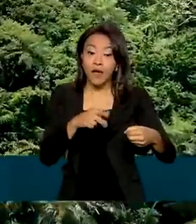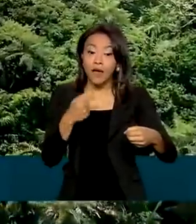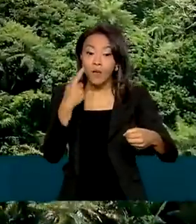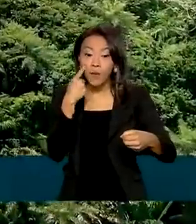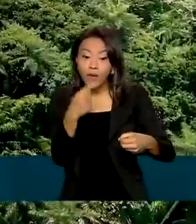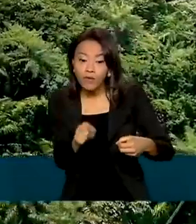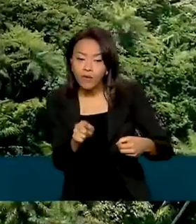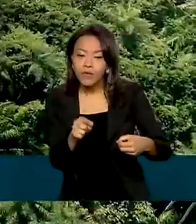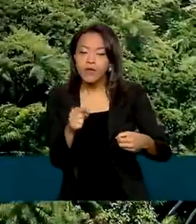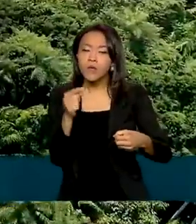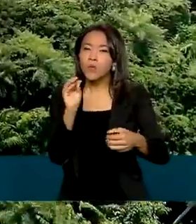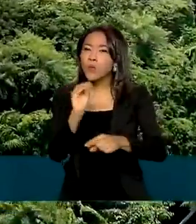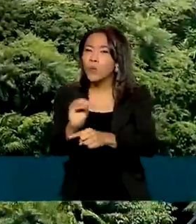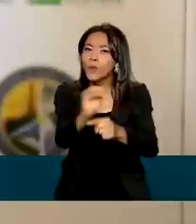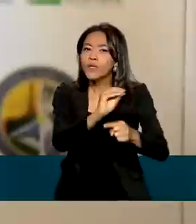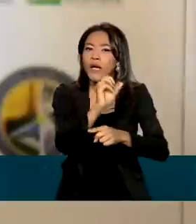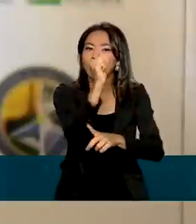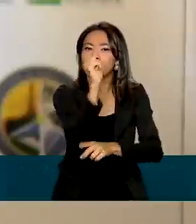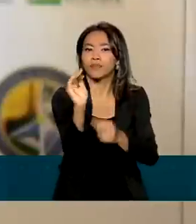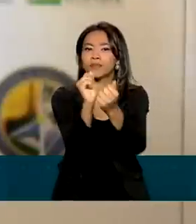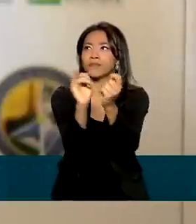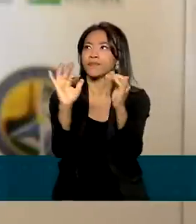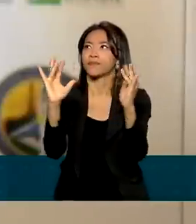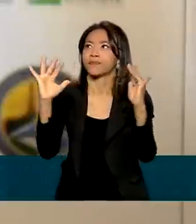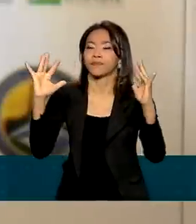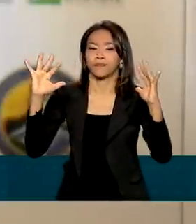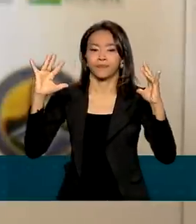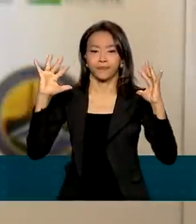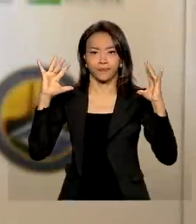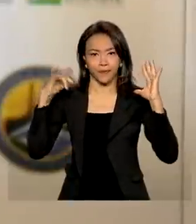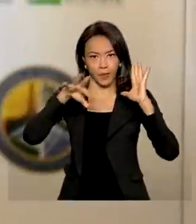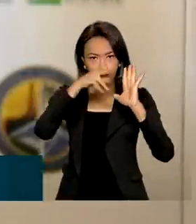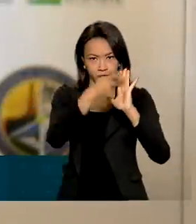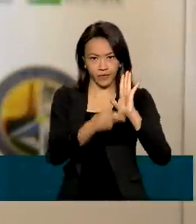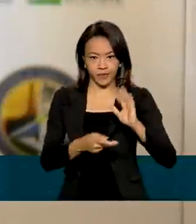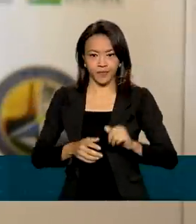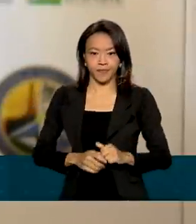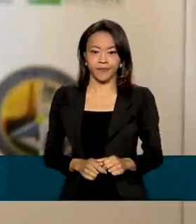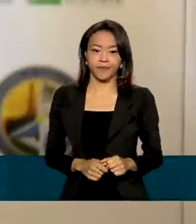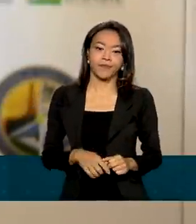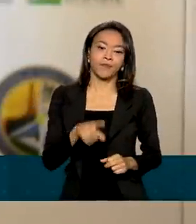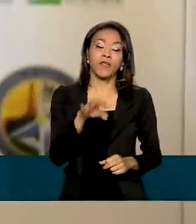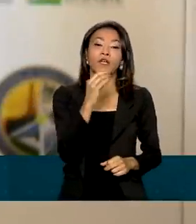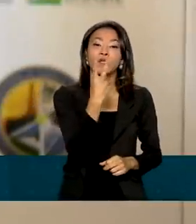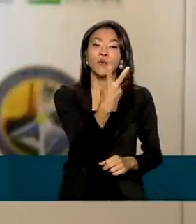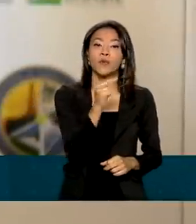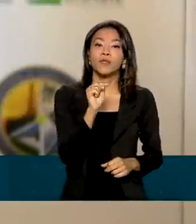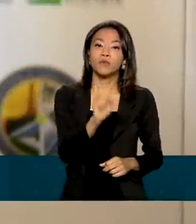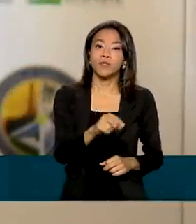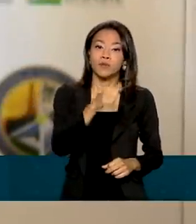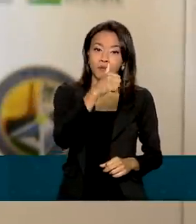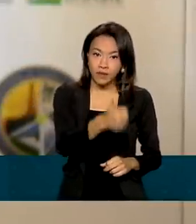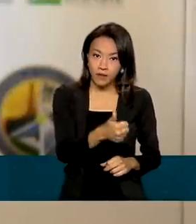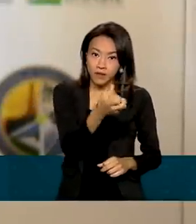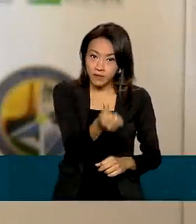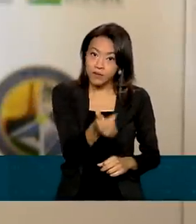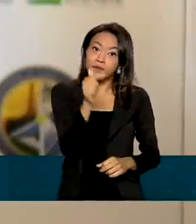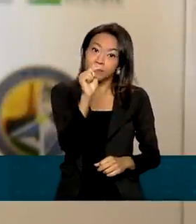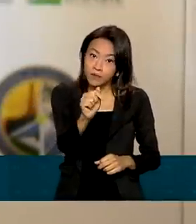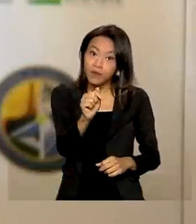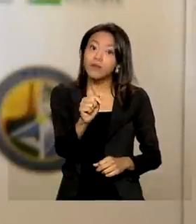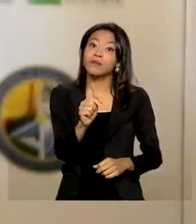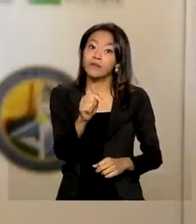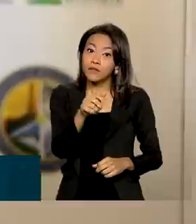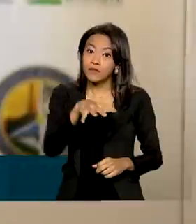preservação do meio ambiente. O programa Ilumina Pantanal beneficiou ao todo 2.167 unidades consumidoras,